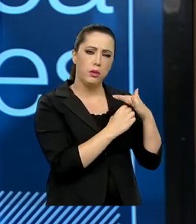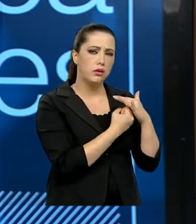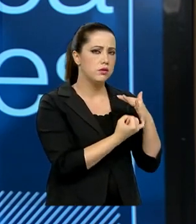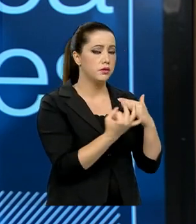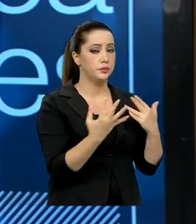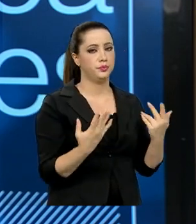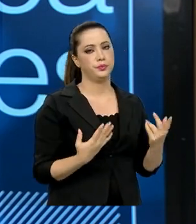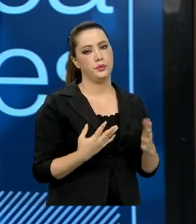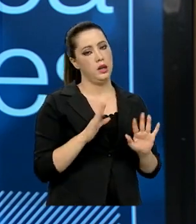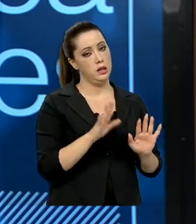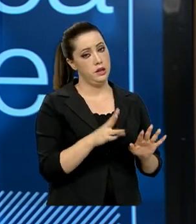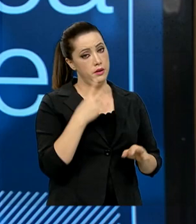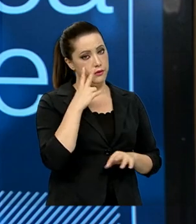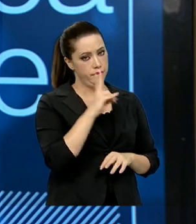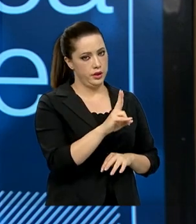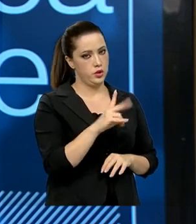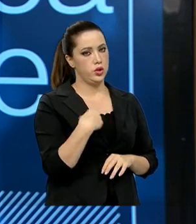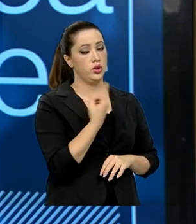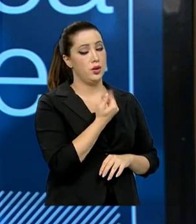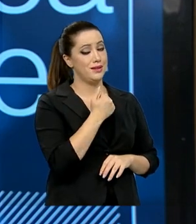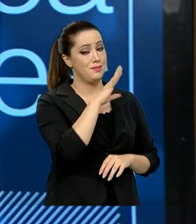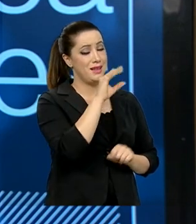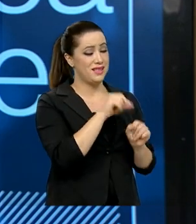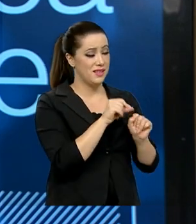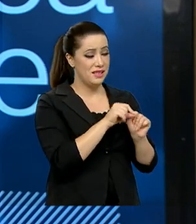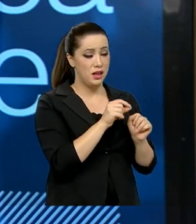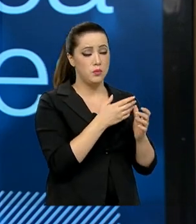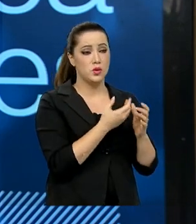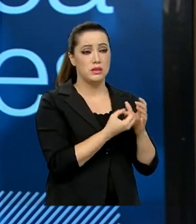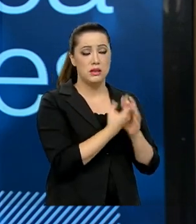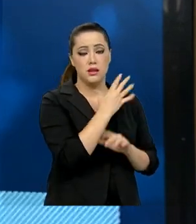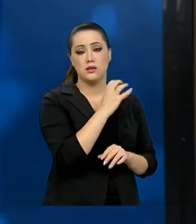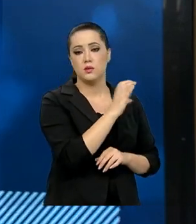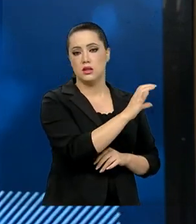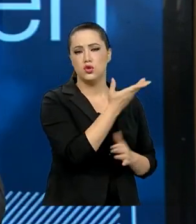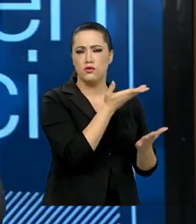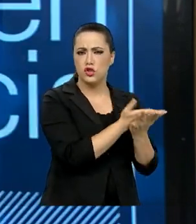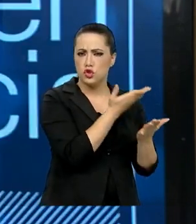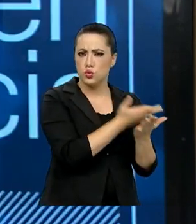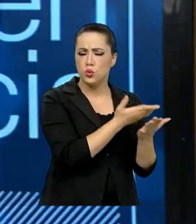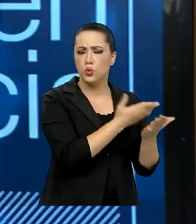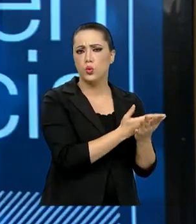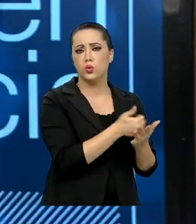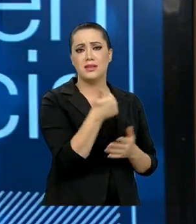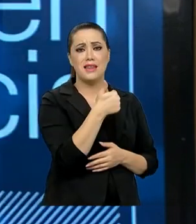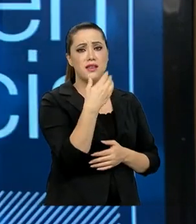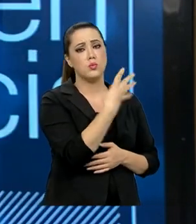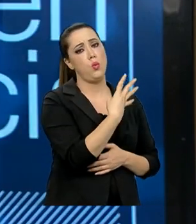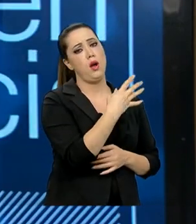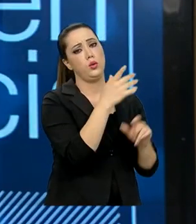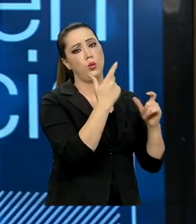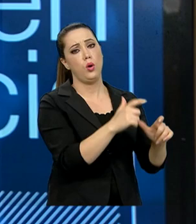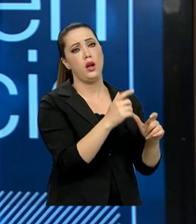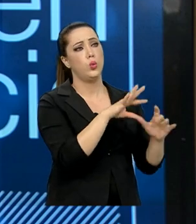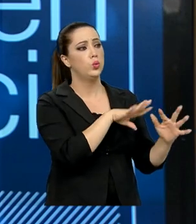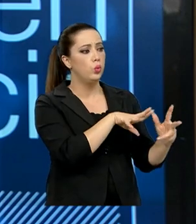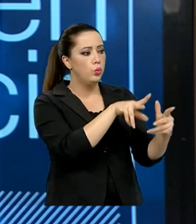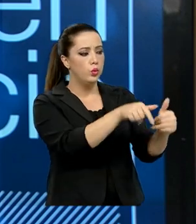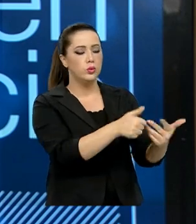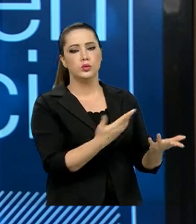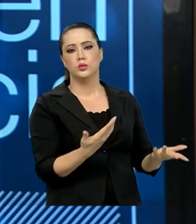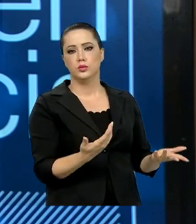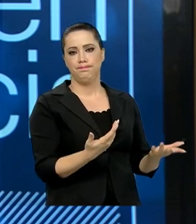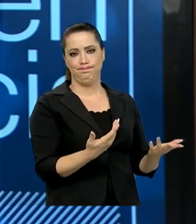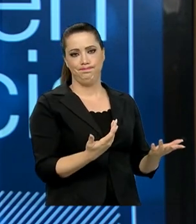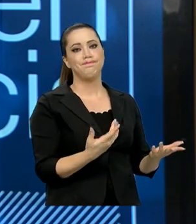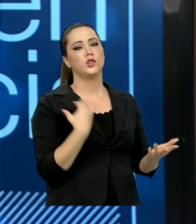14º lugar no mundo em produção científica. Ou seja, existe um conhecimento científico relevante sendo